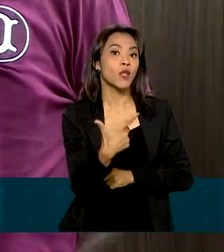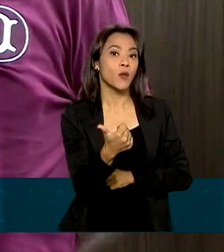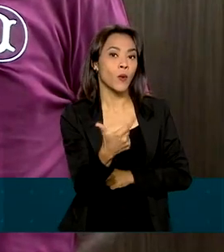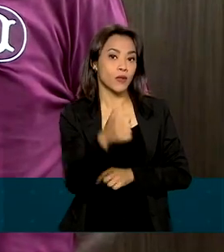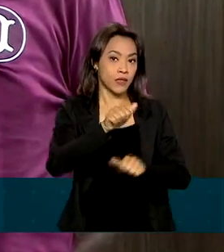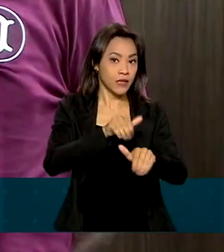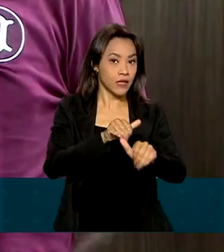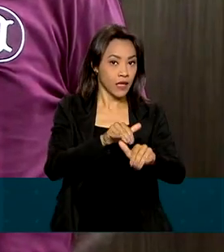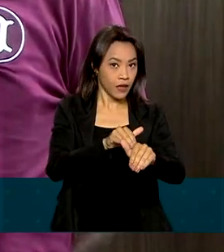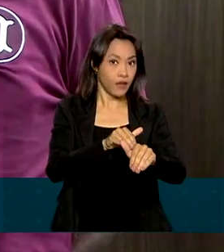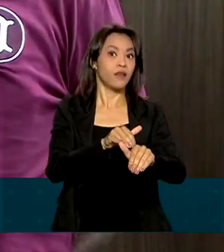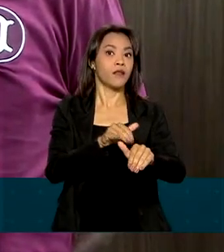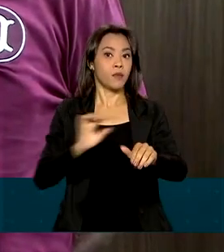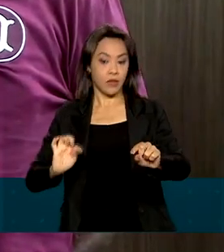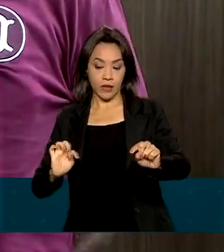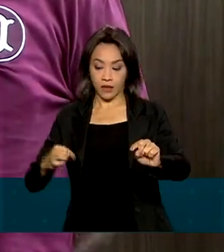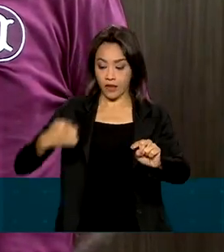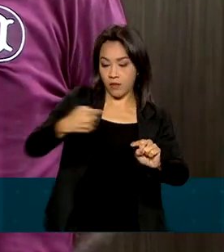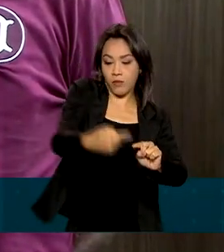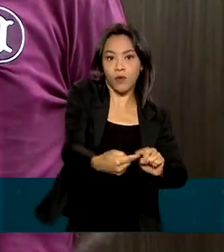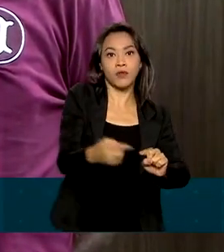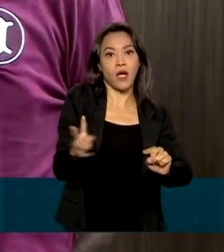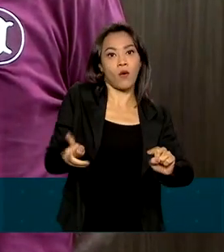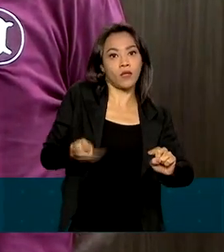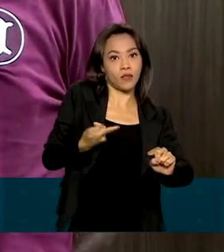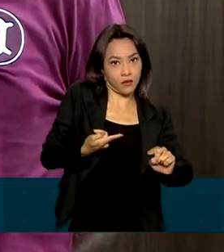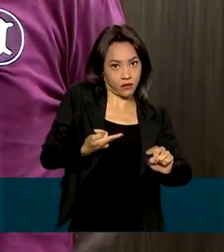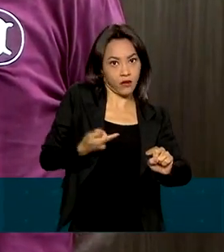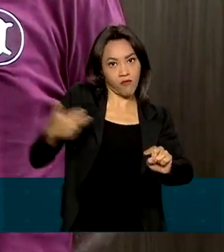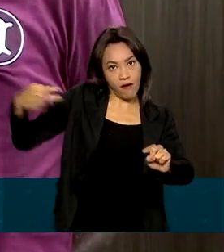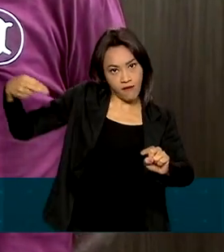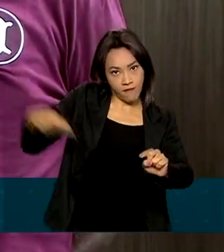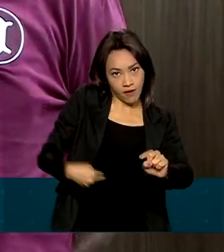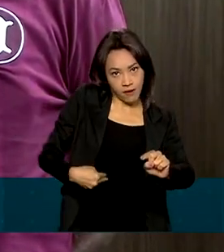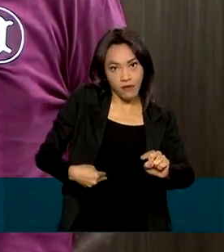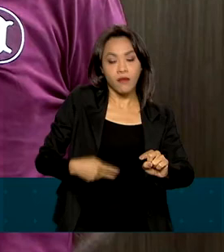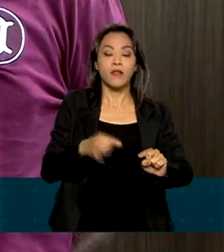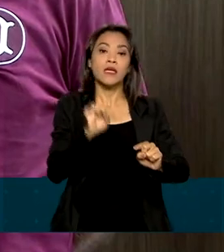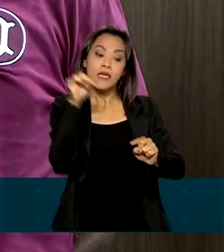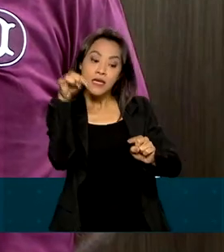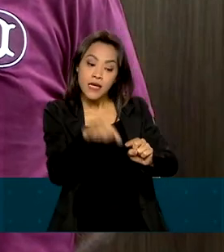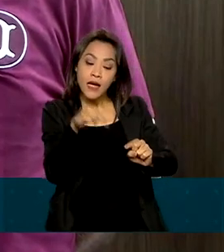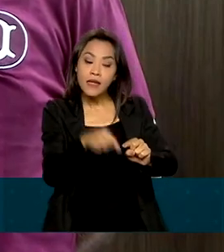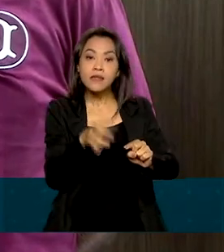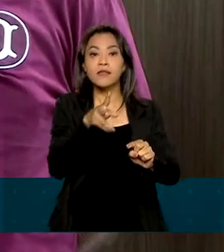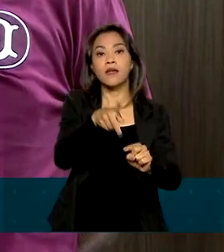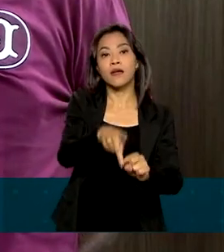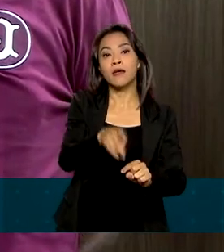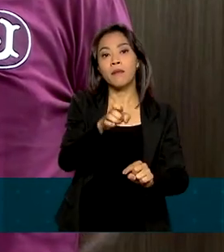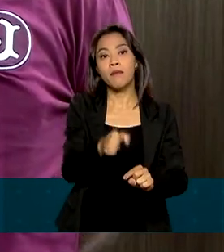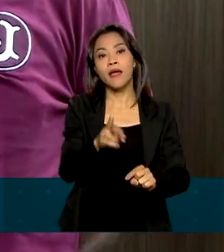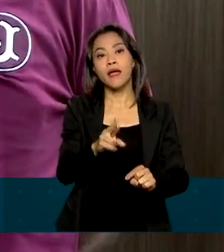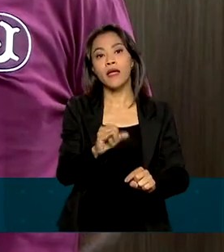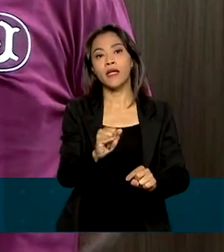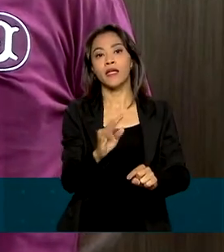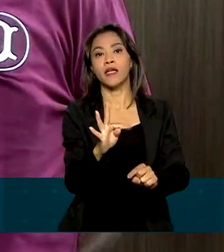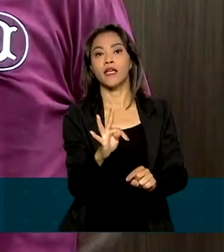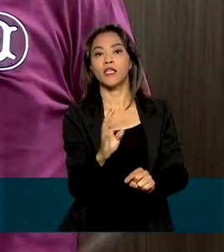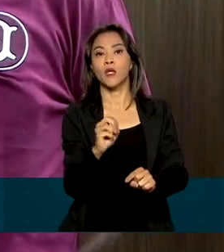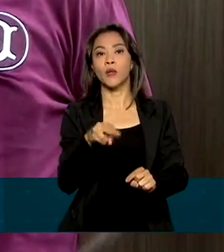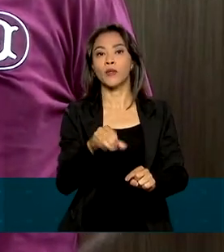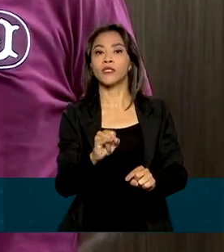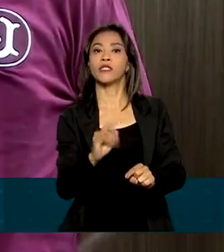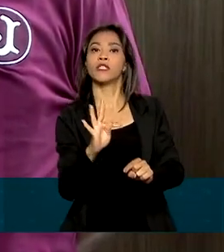ou seja, alguns dias depois do acidente. E essa peritonite gerou uma grande quantidade